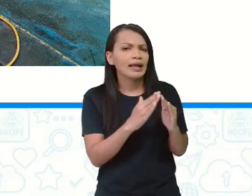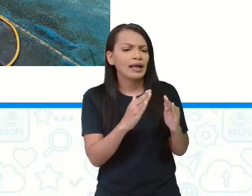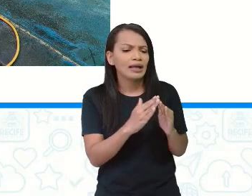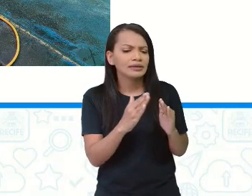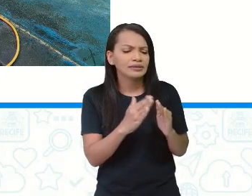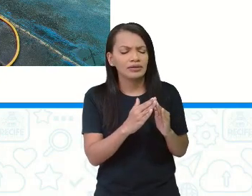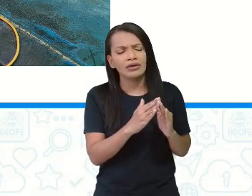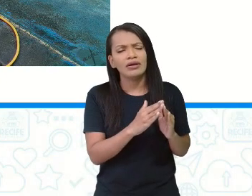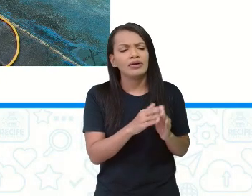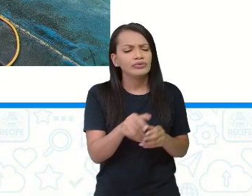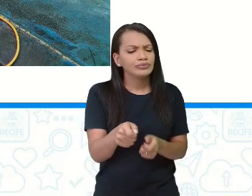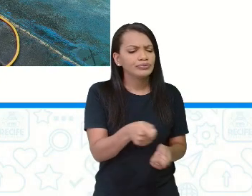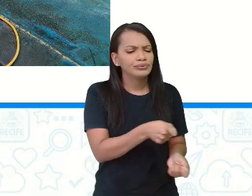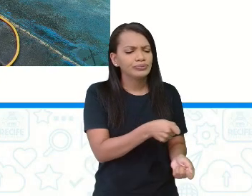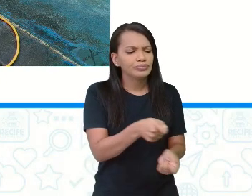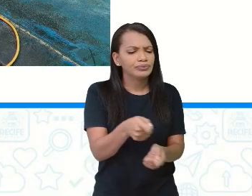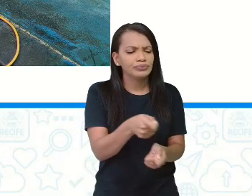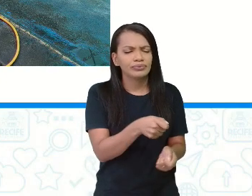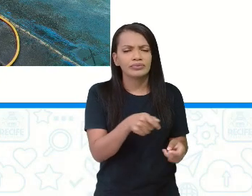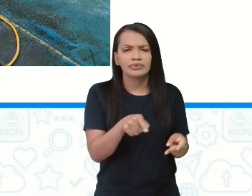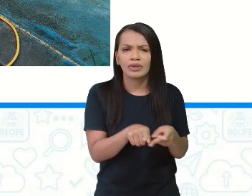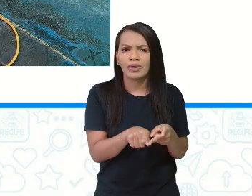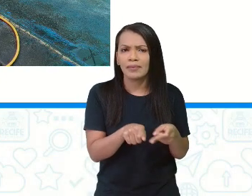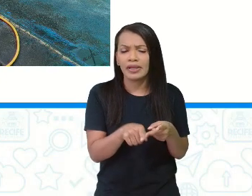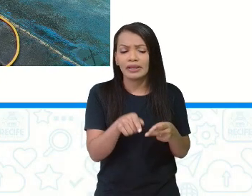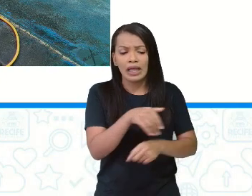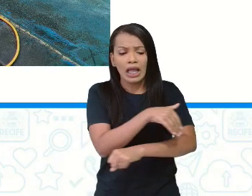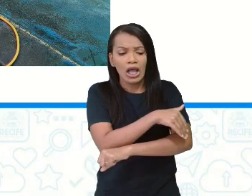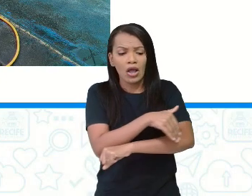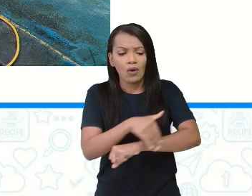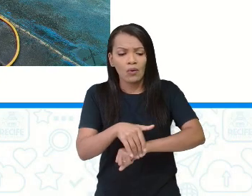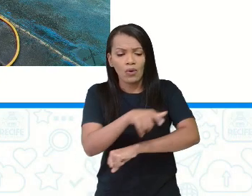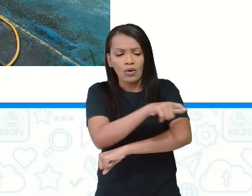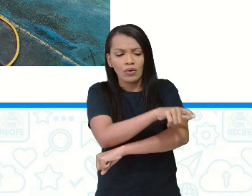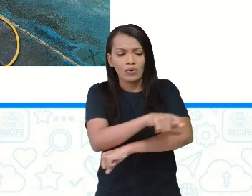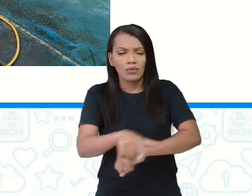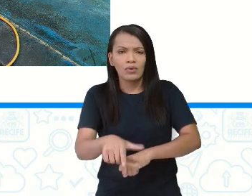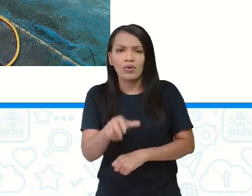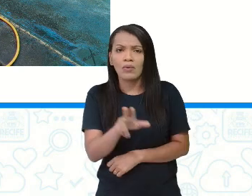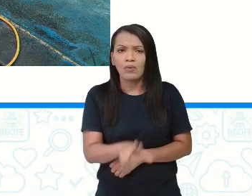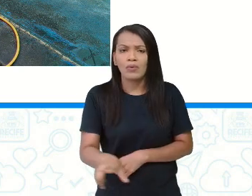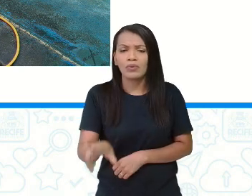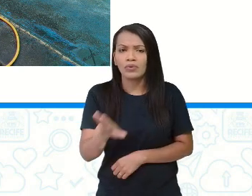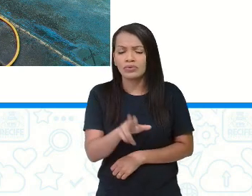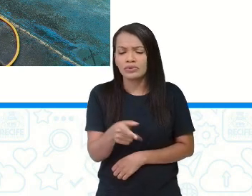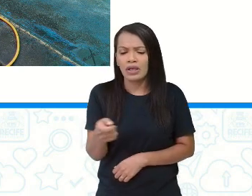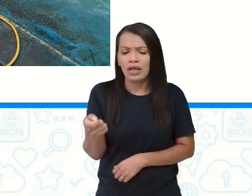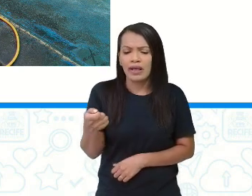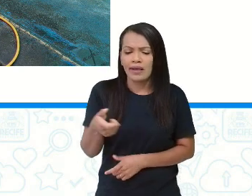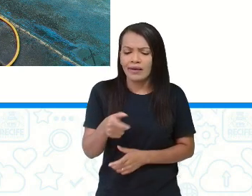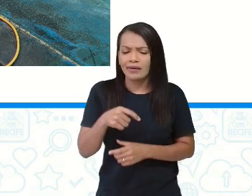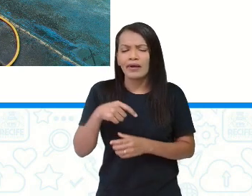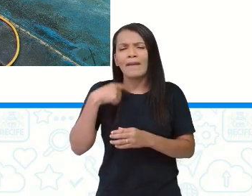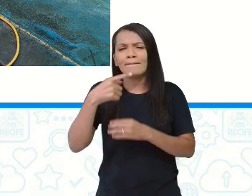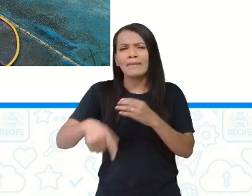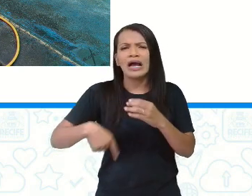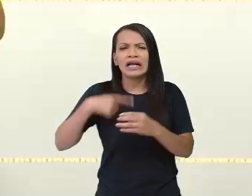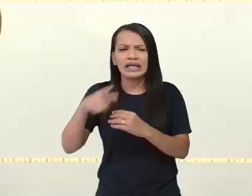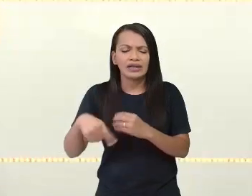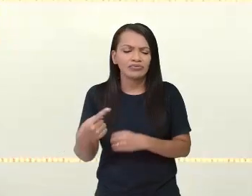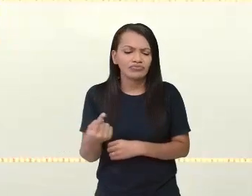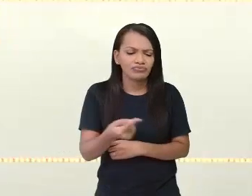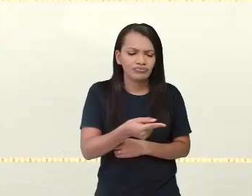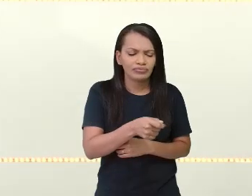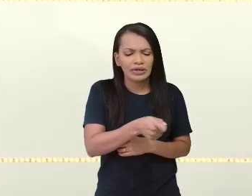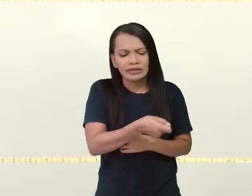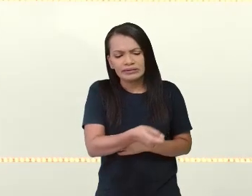certo? E evitar, não é? Evitar lavar calçada utilizando mangueira, pois percebemos que dessa forma